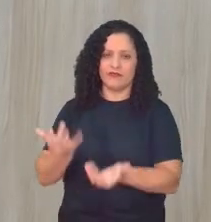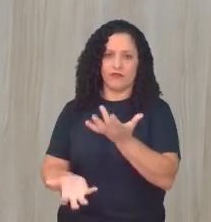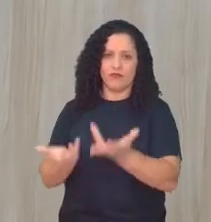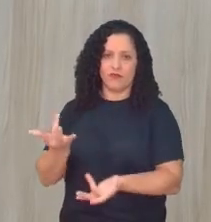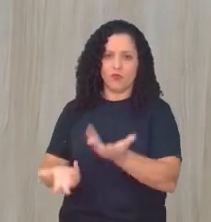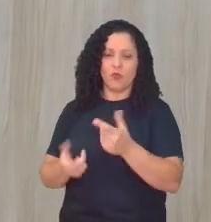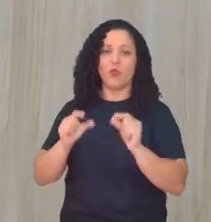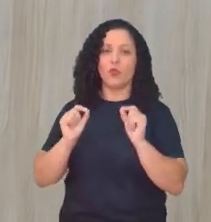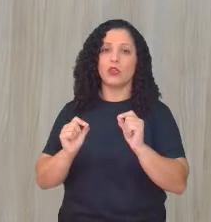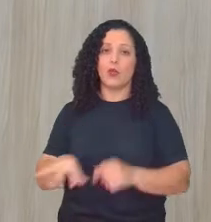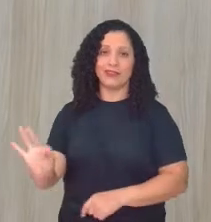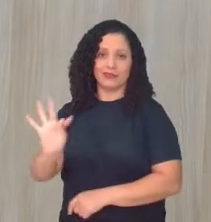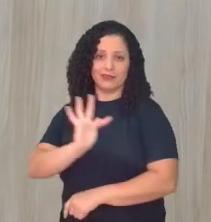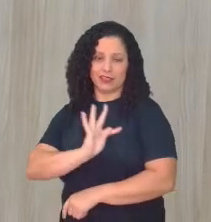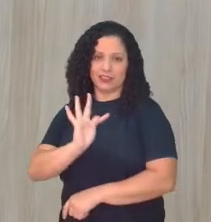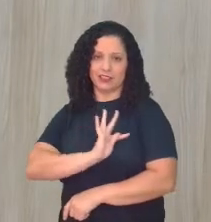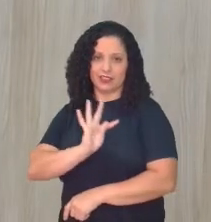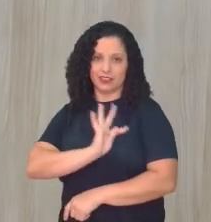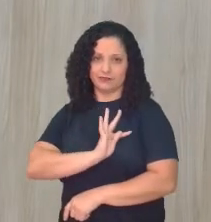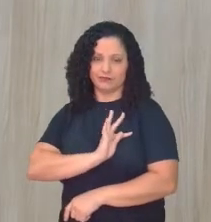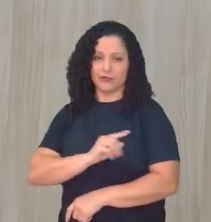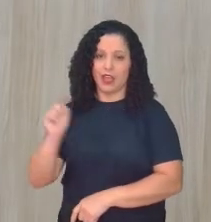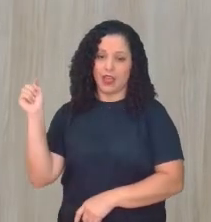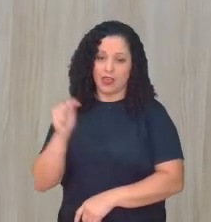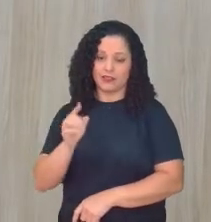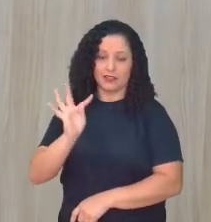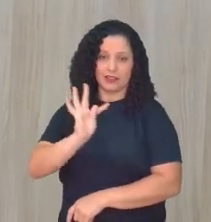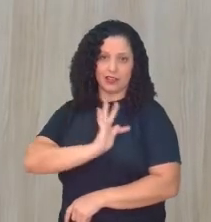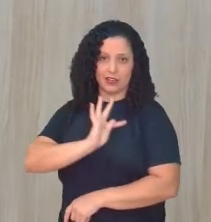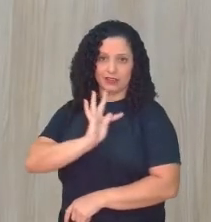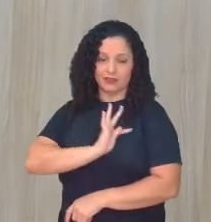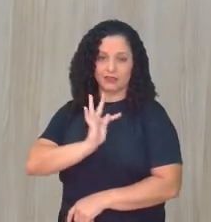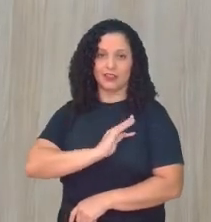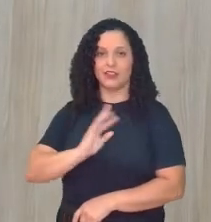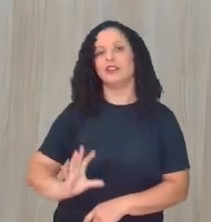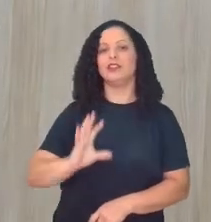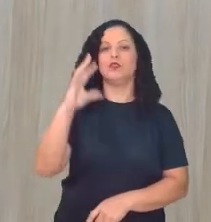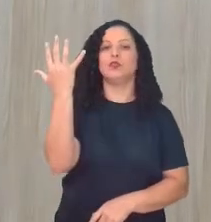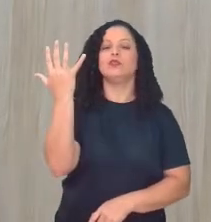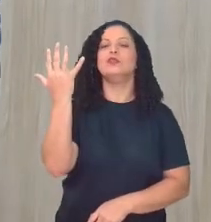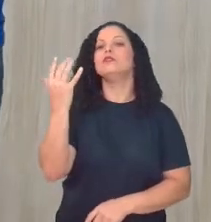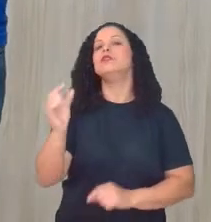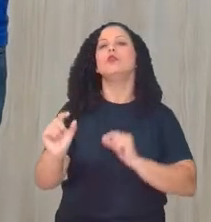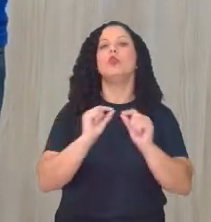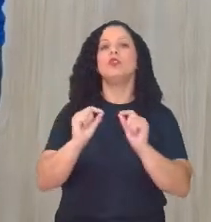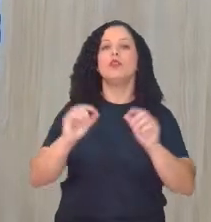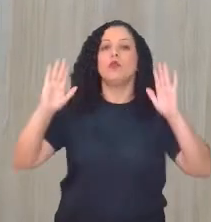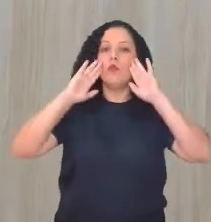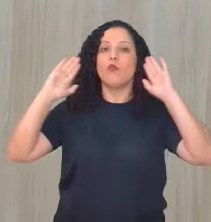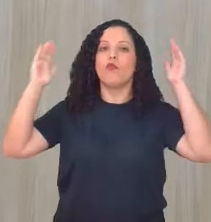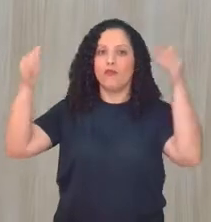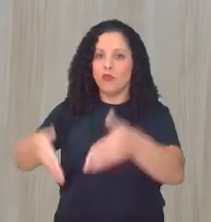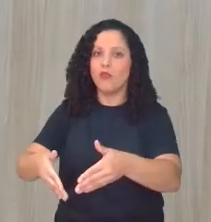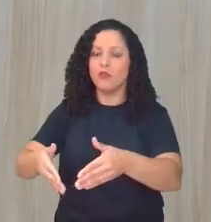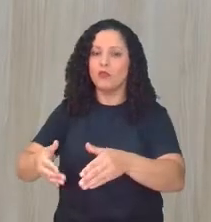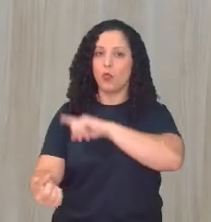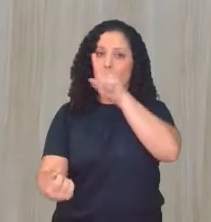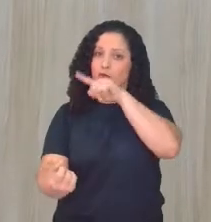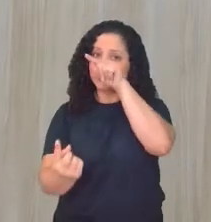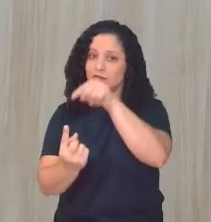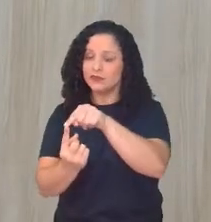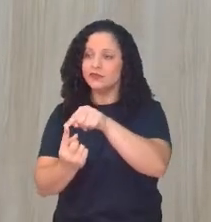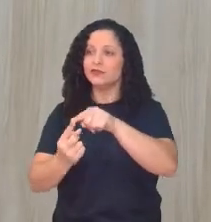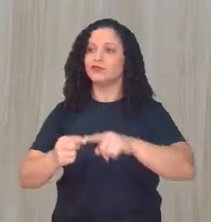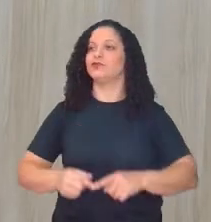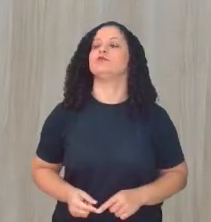é do que uma técnica. Essa técnica vai ser executada para um determinado fim. Então, é